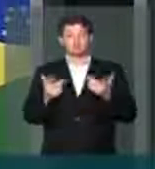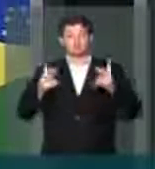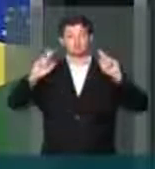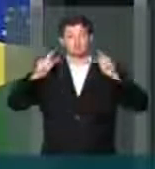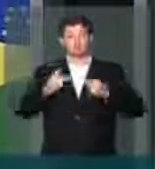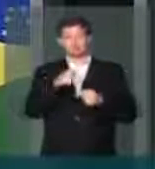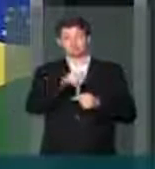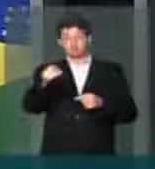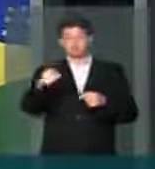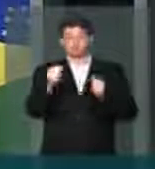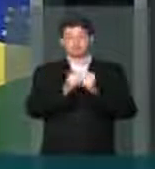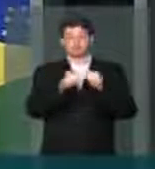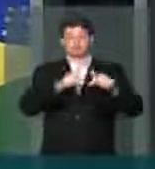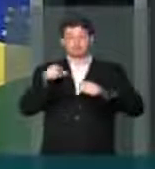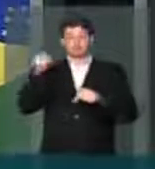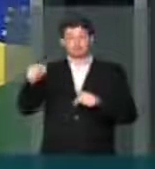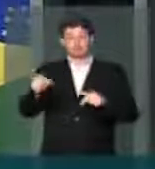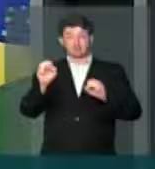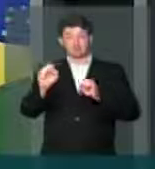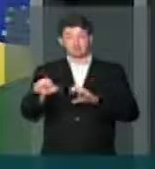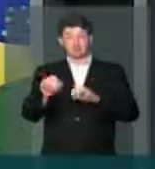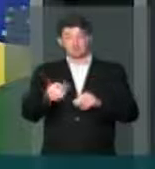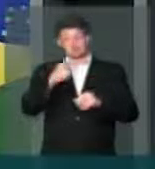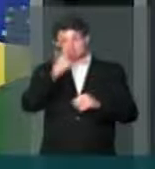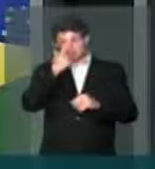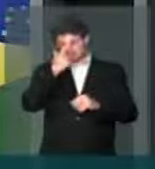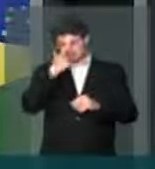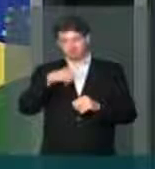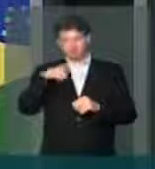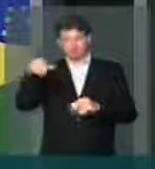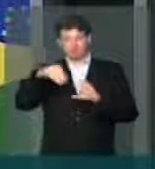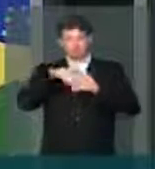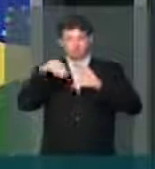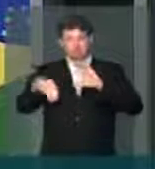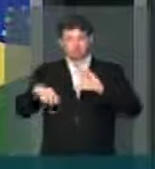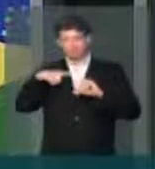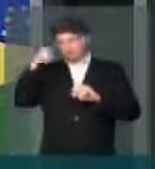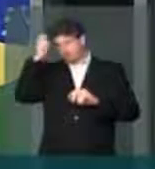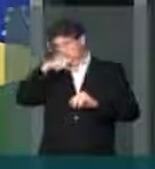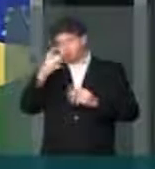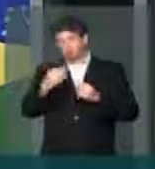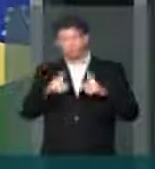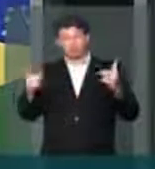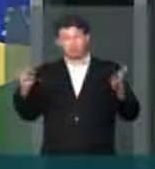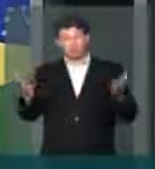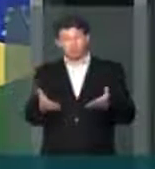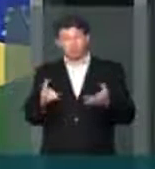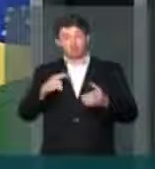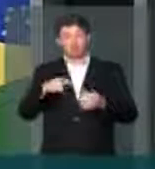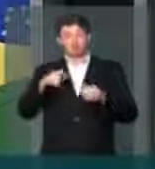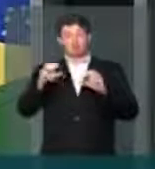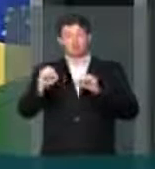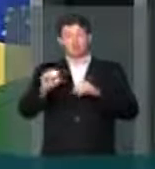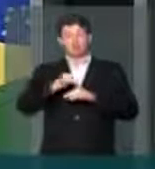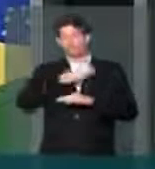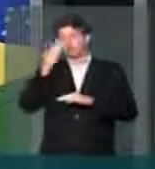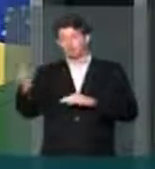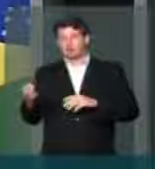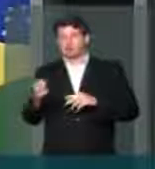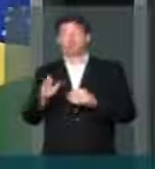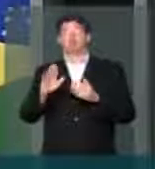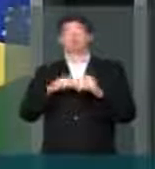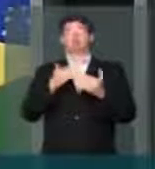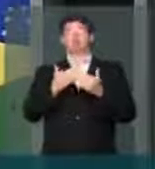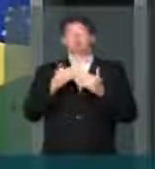reconhecimento aí desse trabalho. A educação que encontramos em Montes Claros com dificuldade, mas que hoje tem educação integral, tem